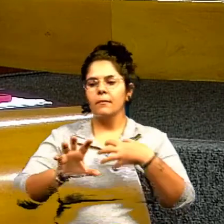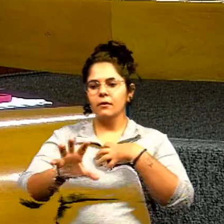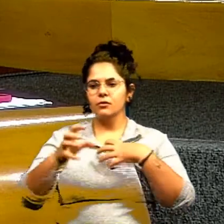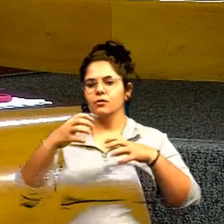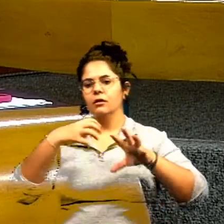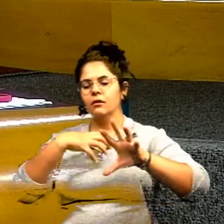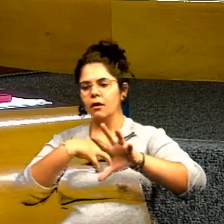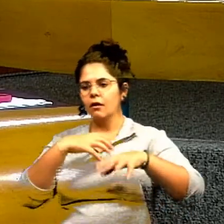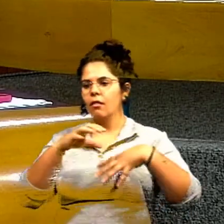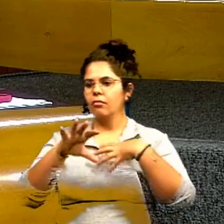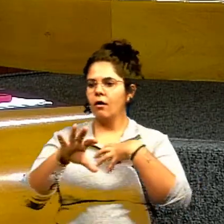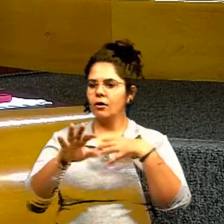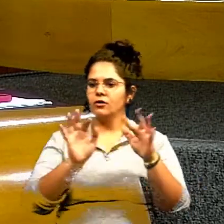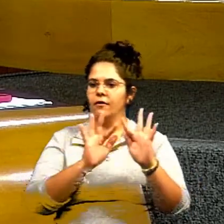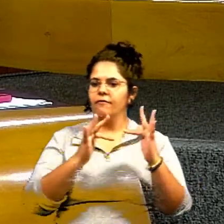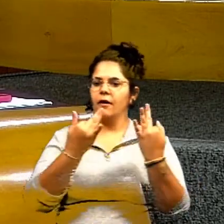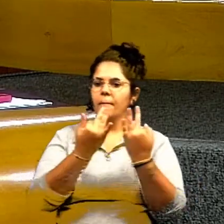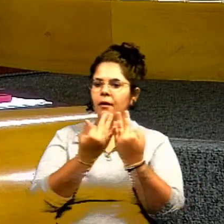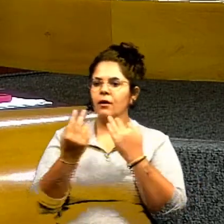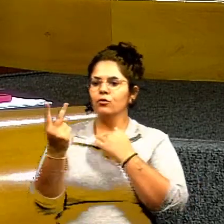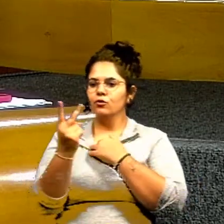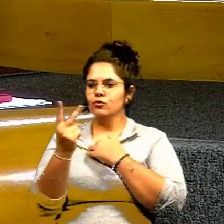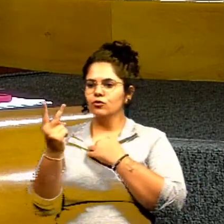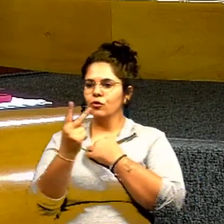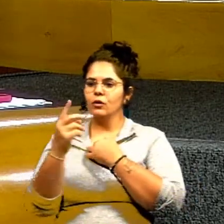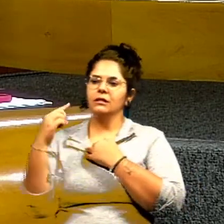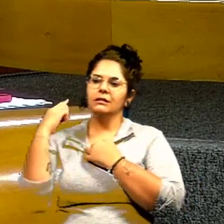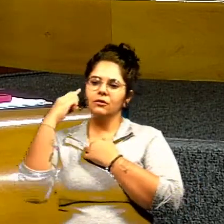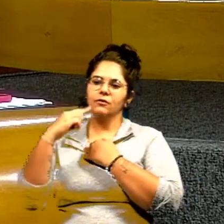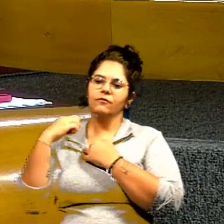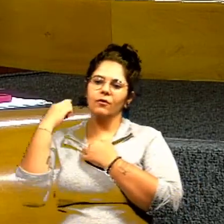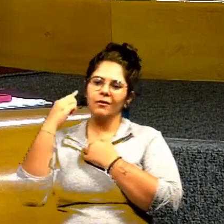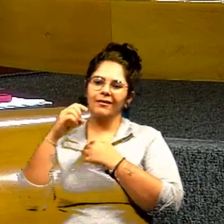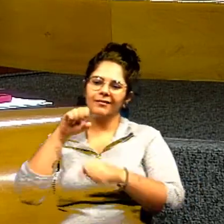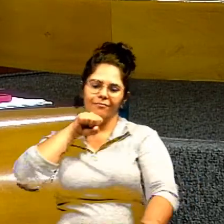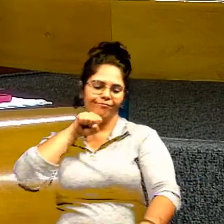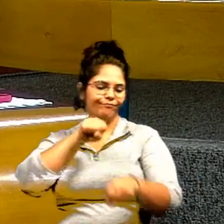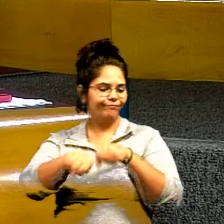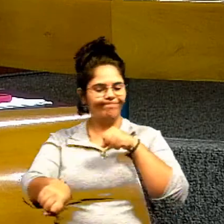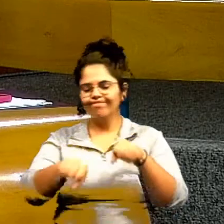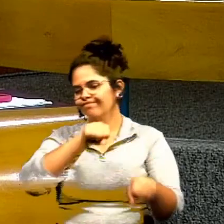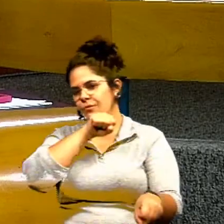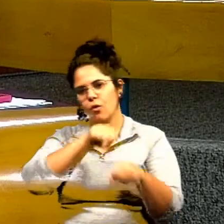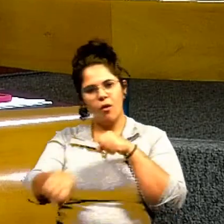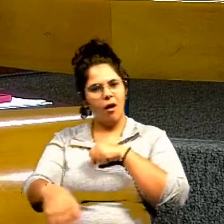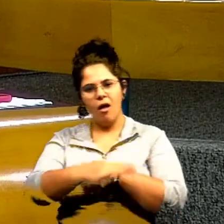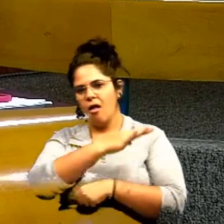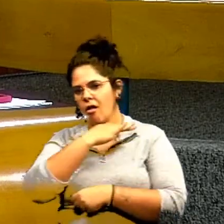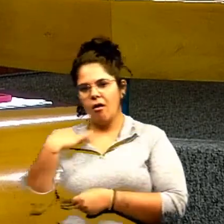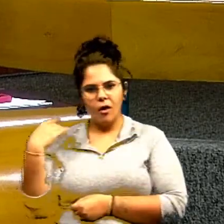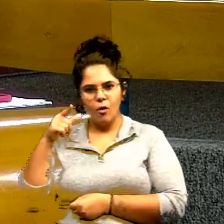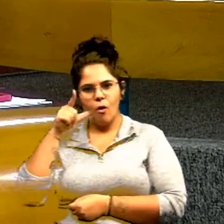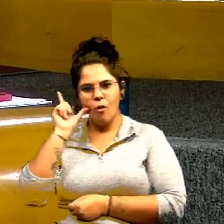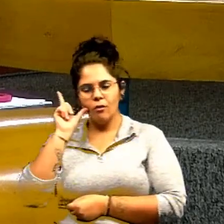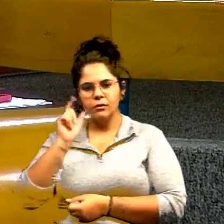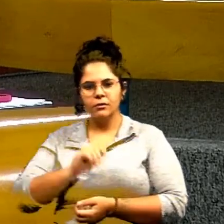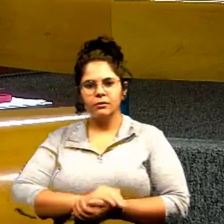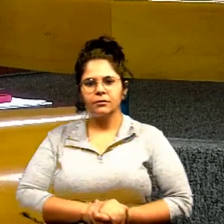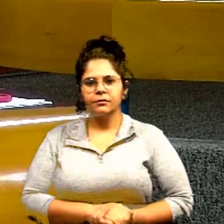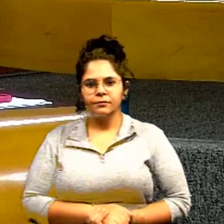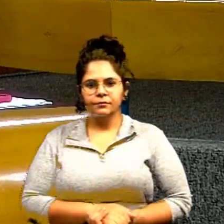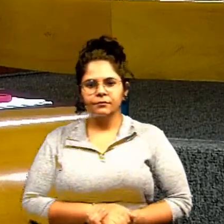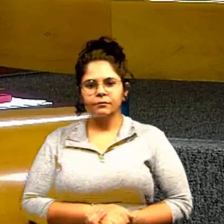solidariedade a família desses dois jovens advogados que foram brutalmente executados ontem em Goiânia